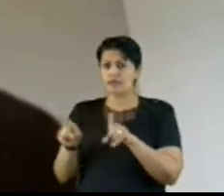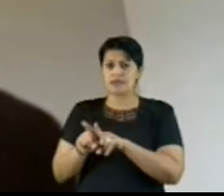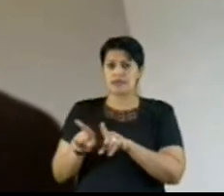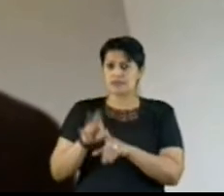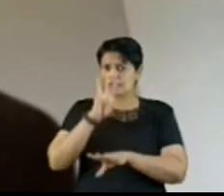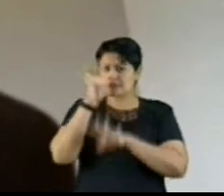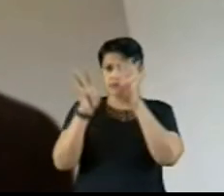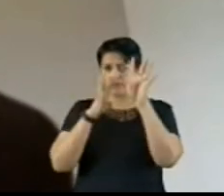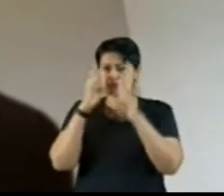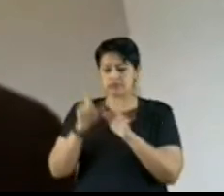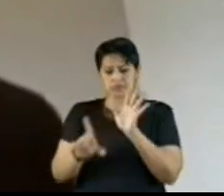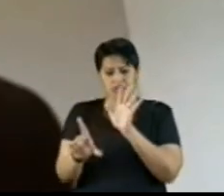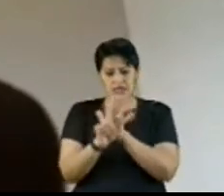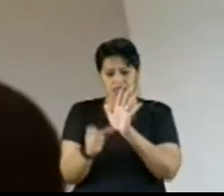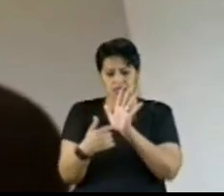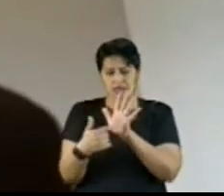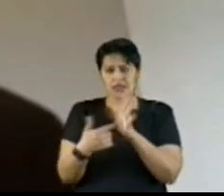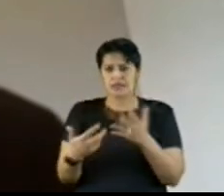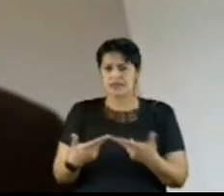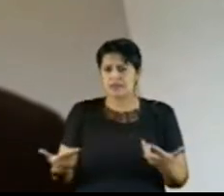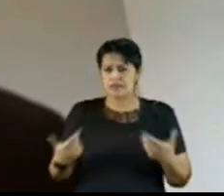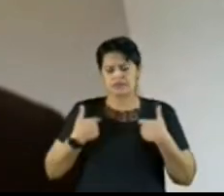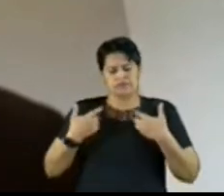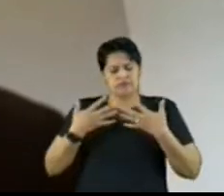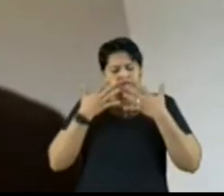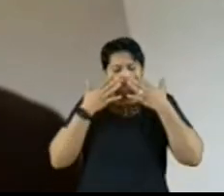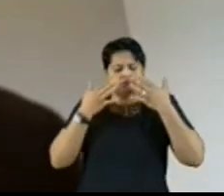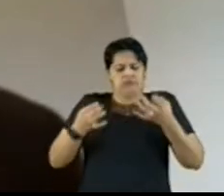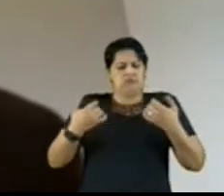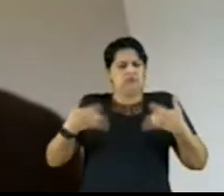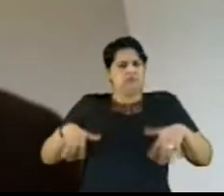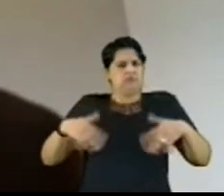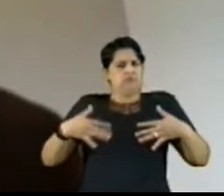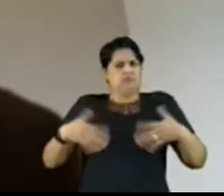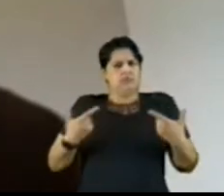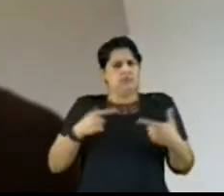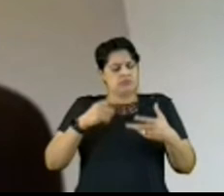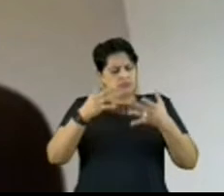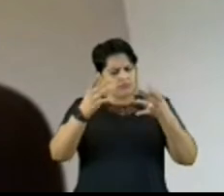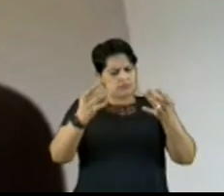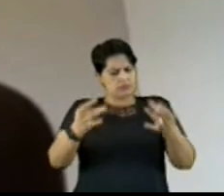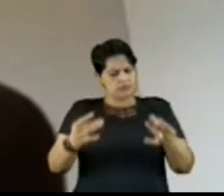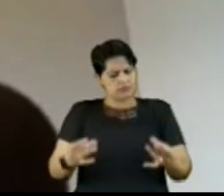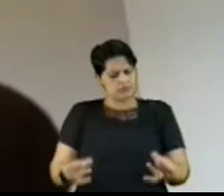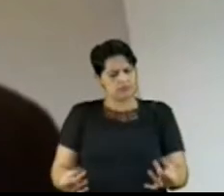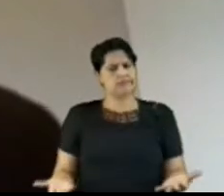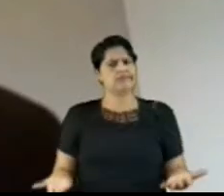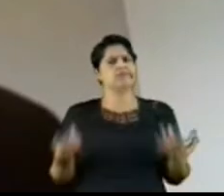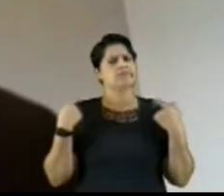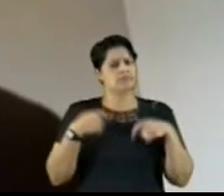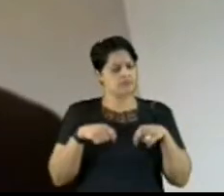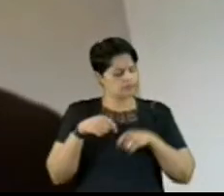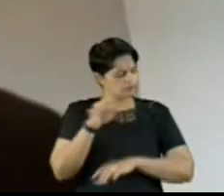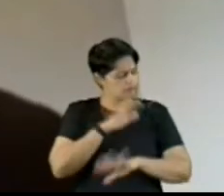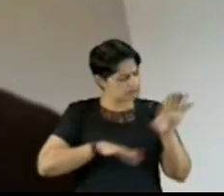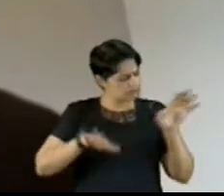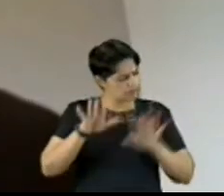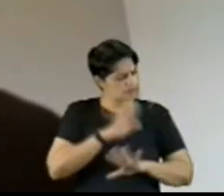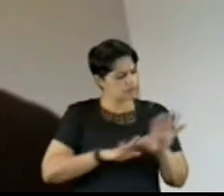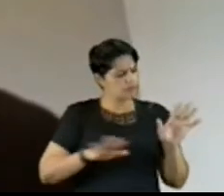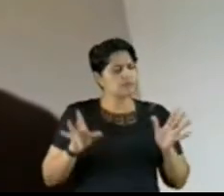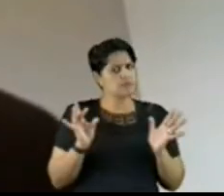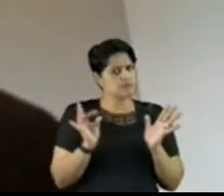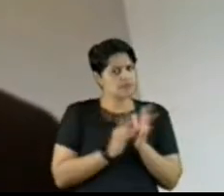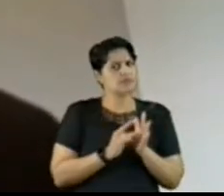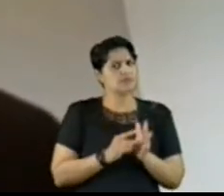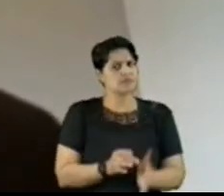e de licitações, chama a atenção o nível de detalhe em que os requisitos foram,